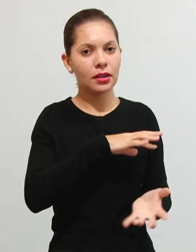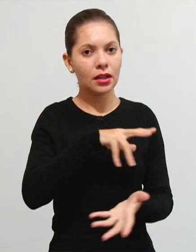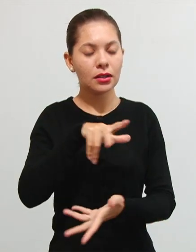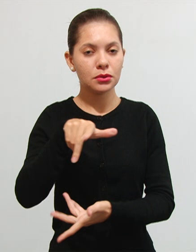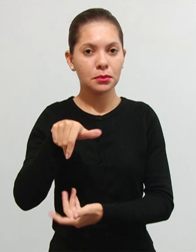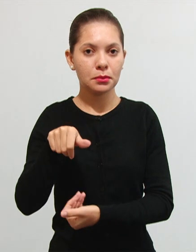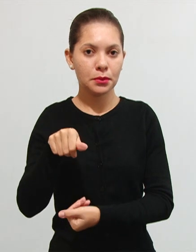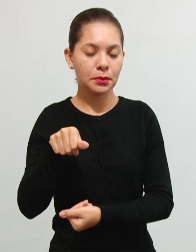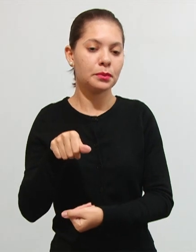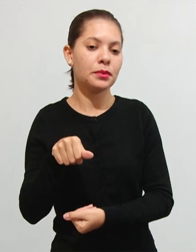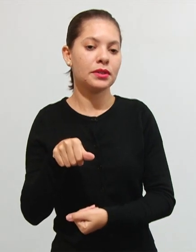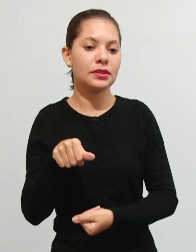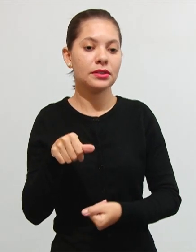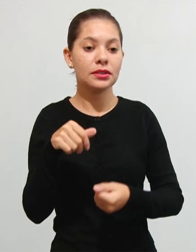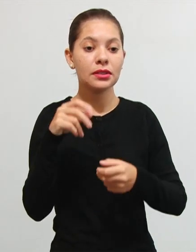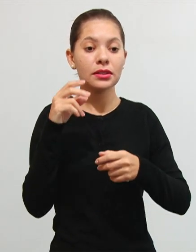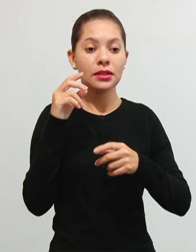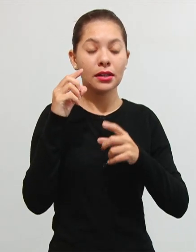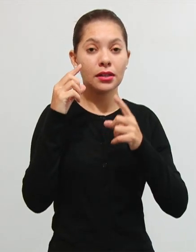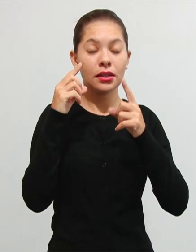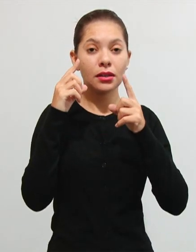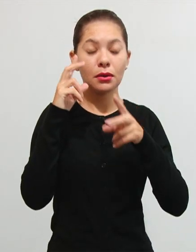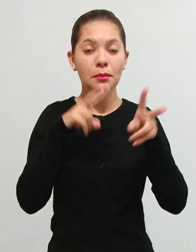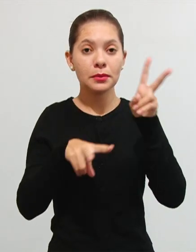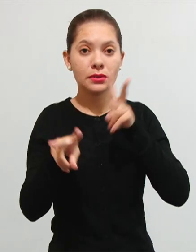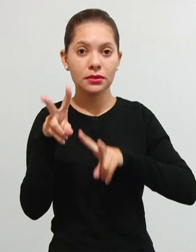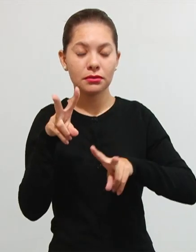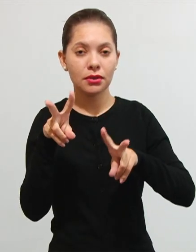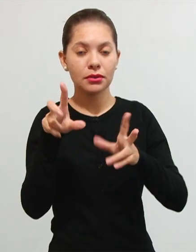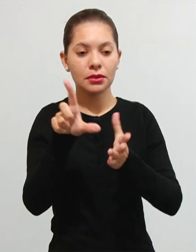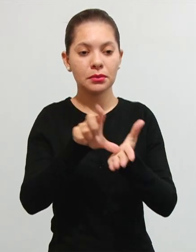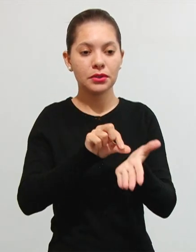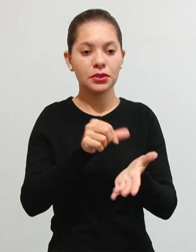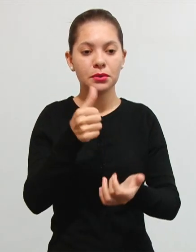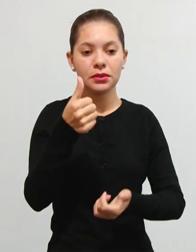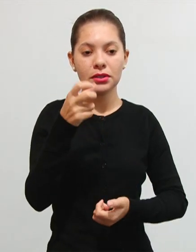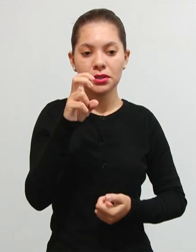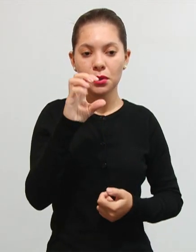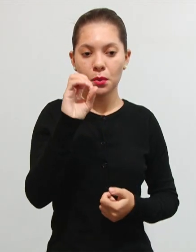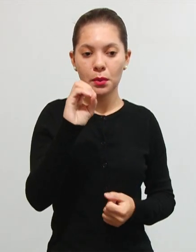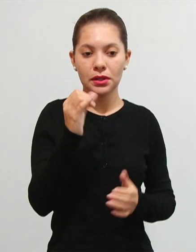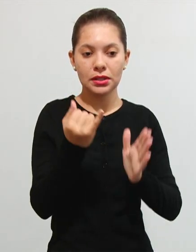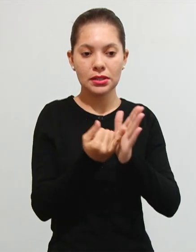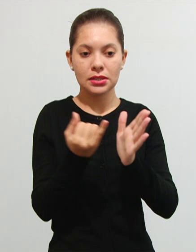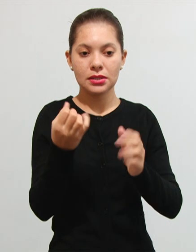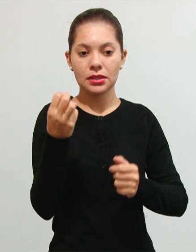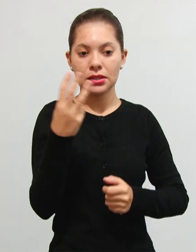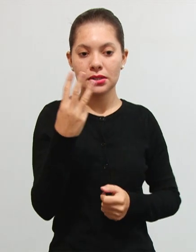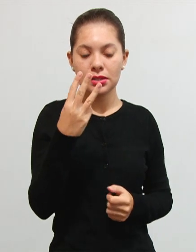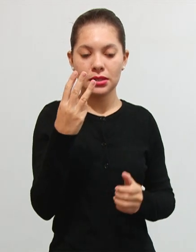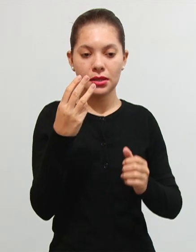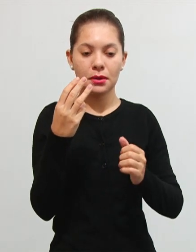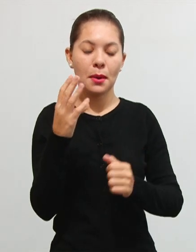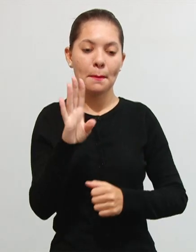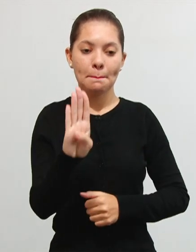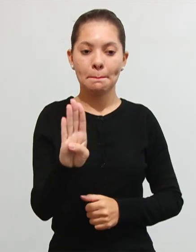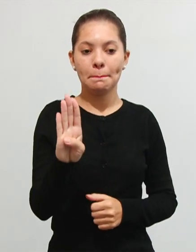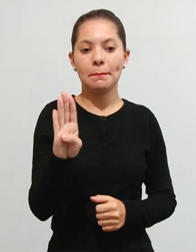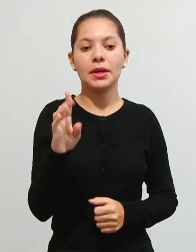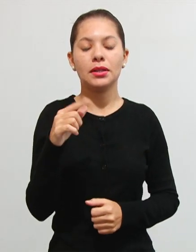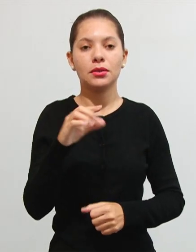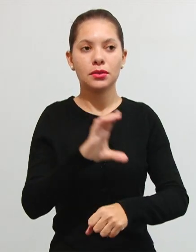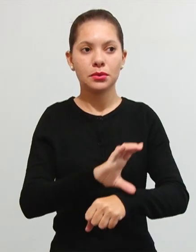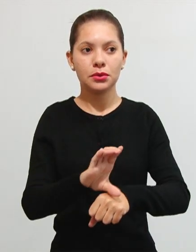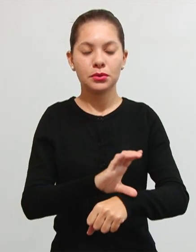tem que observar lá o que está disposto no artigo 150 inciso 3º a linha B da nossa